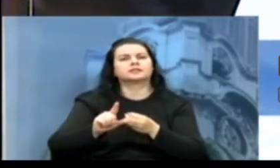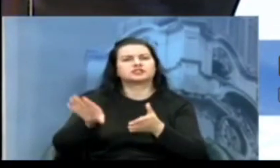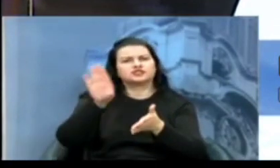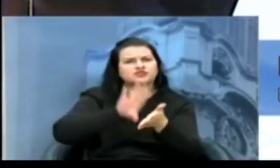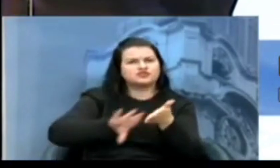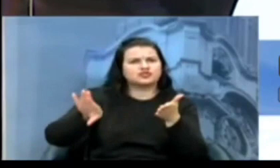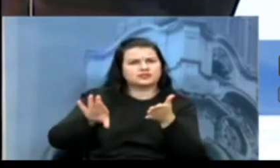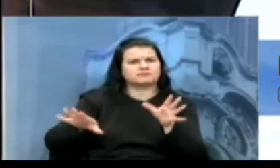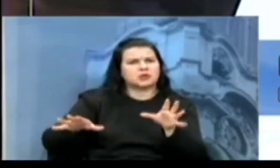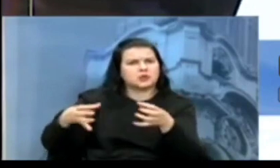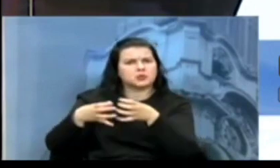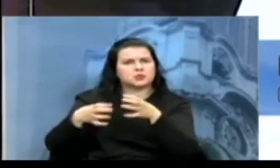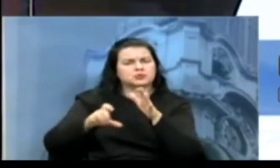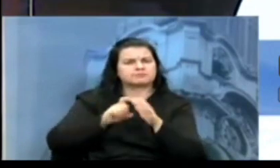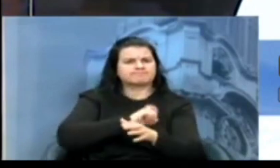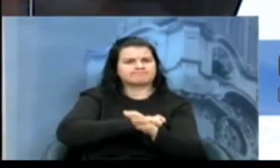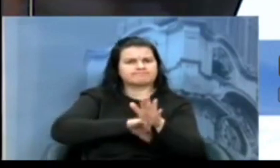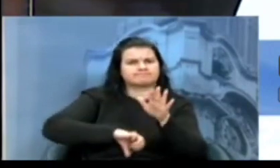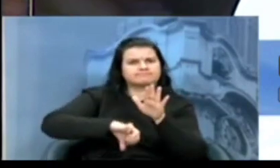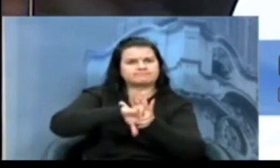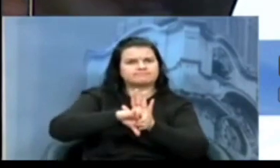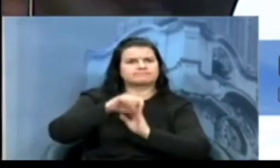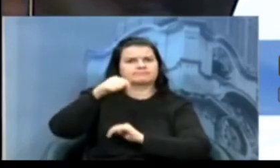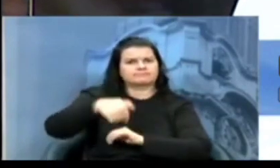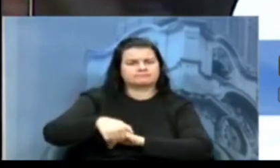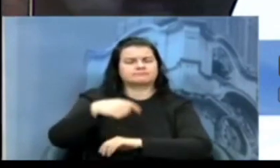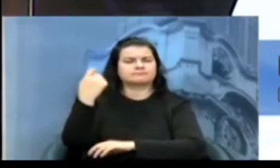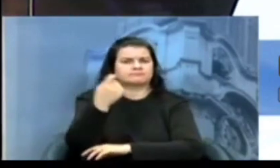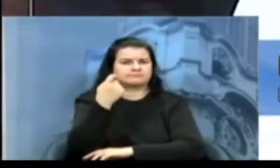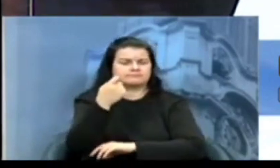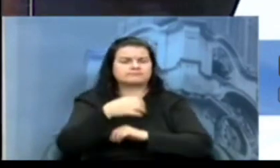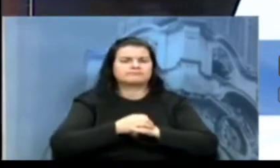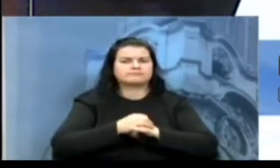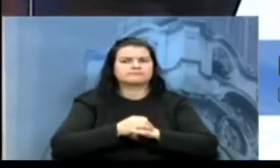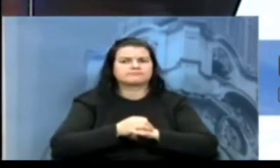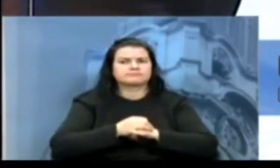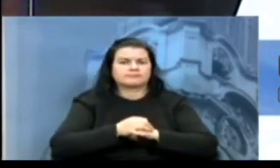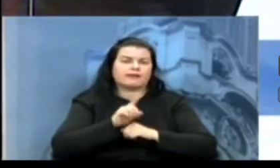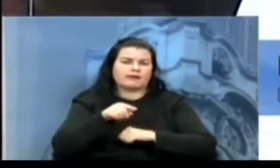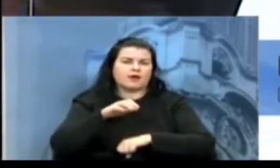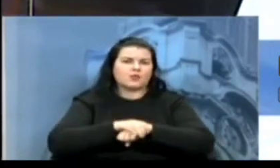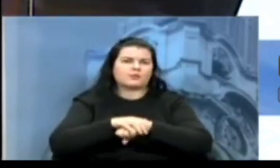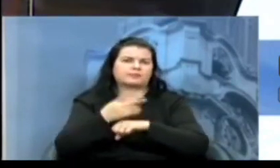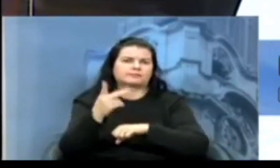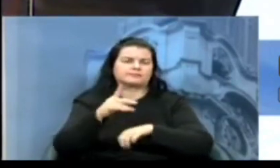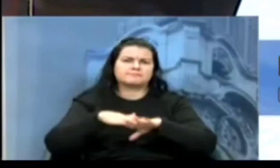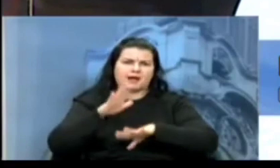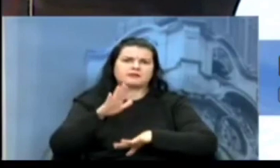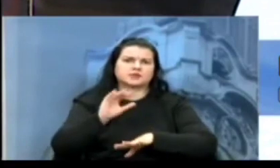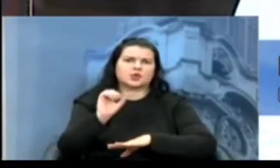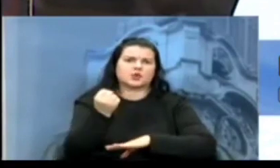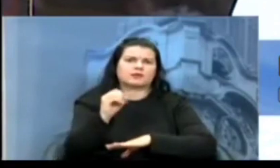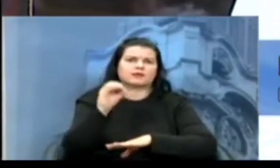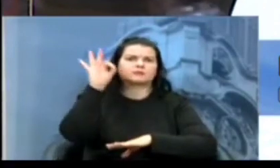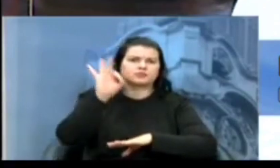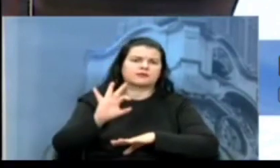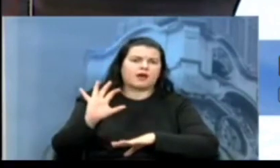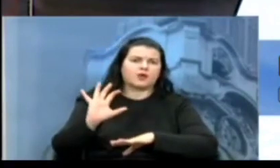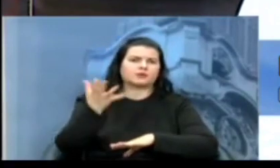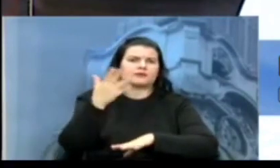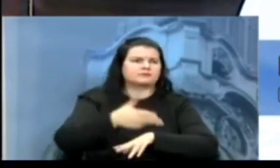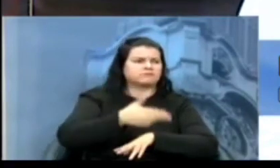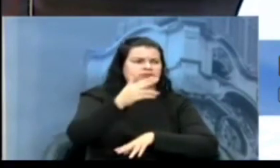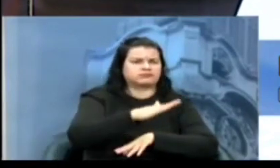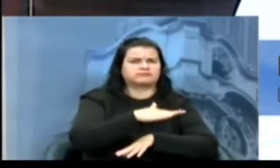criminosas que atuam no Rio Grande do Sul e são as grandes responsáveis por mais de 80% dos homicídios